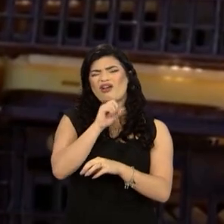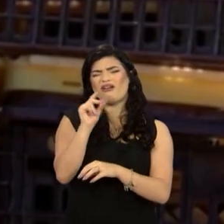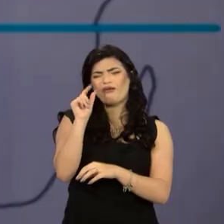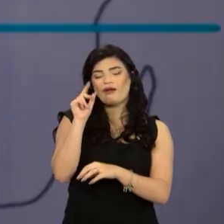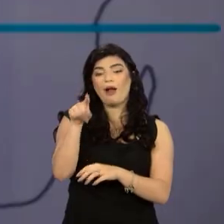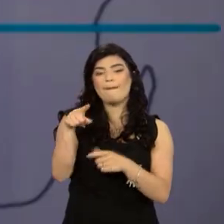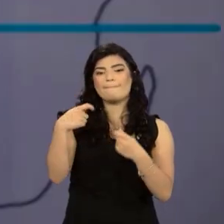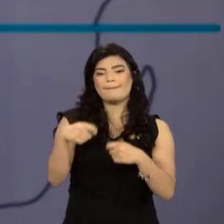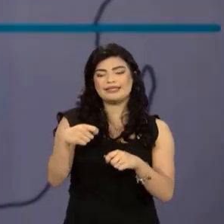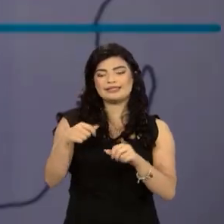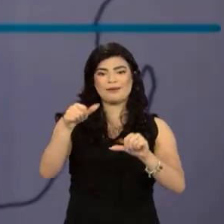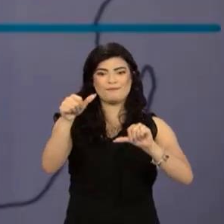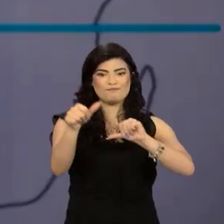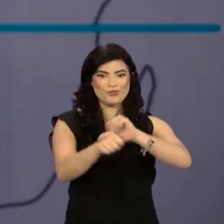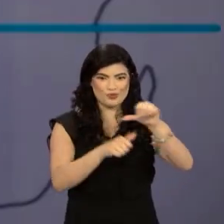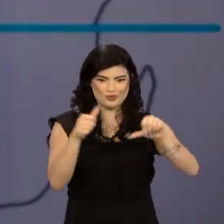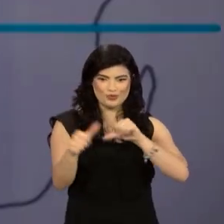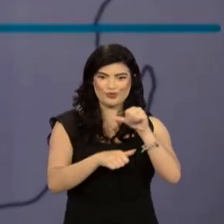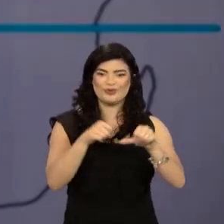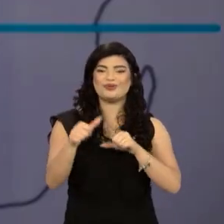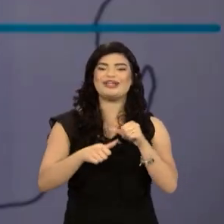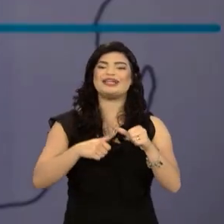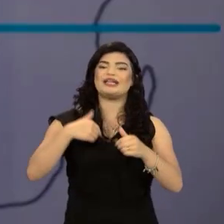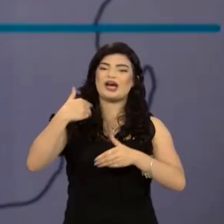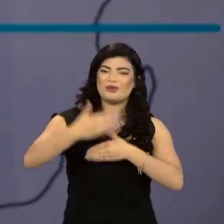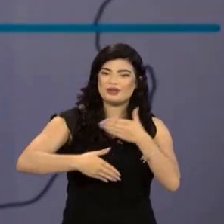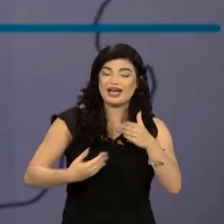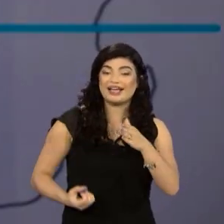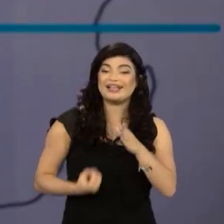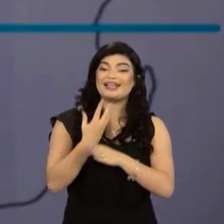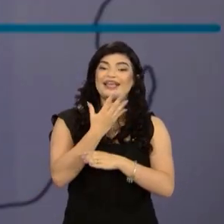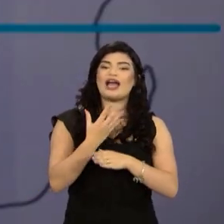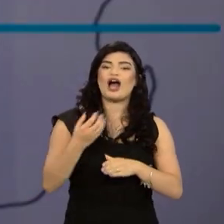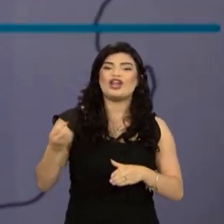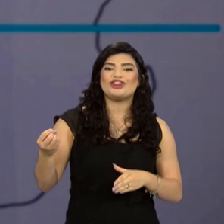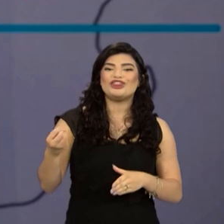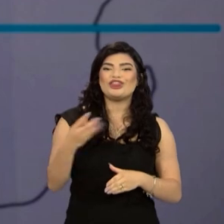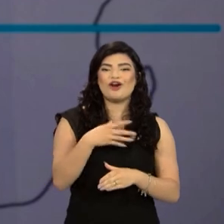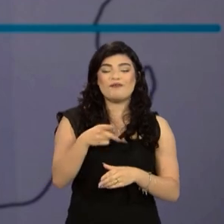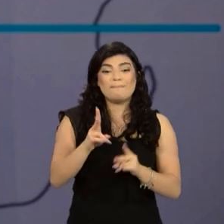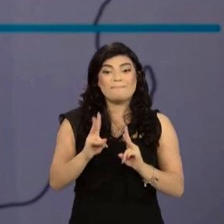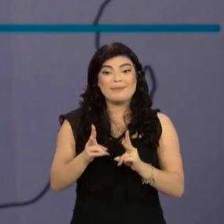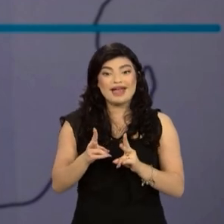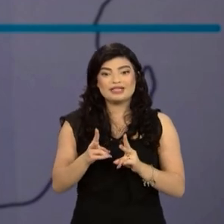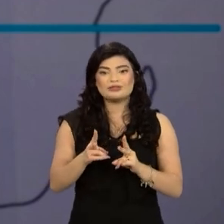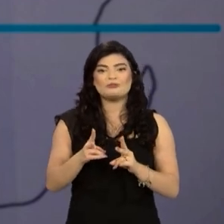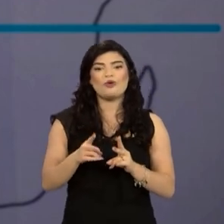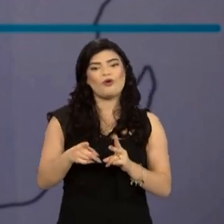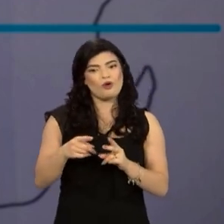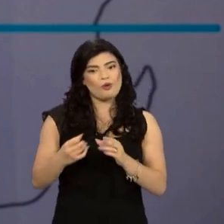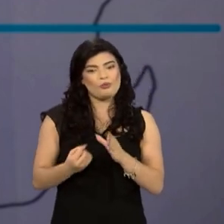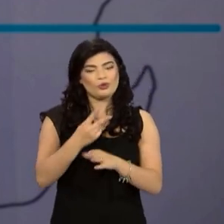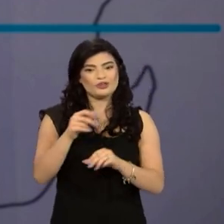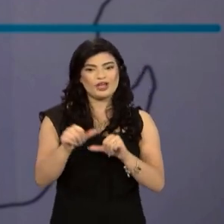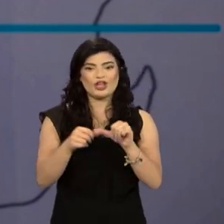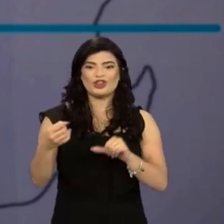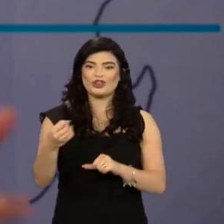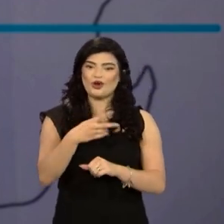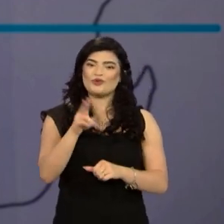é reutilizada, um novo processo e ela vira uma nova caixa. Ou seja, a gente não perde nada do material